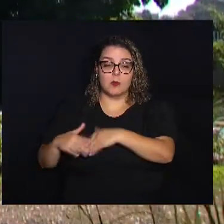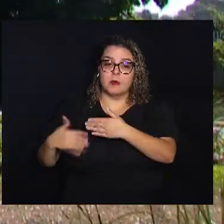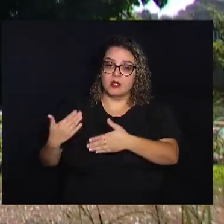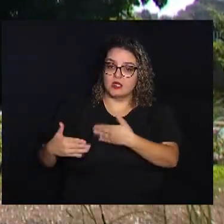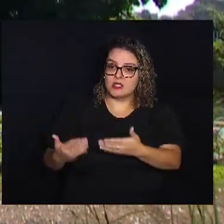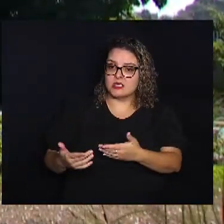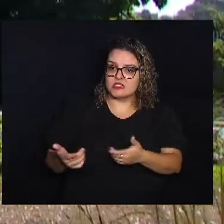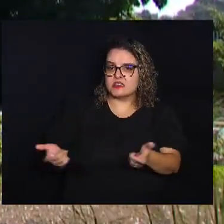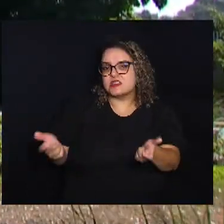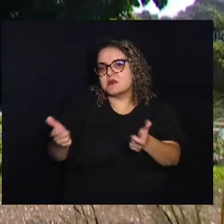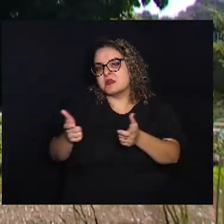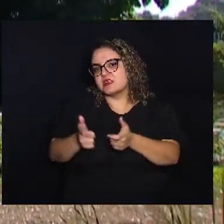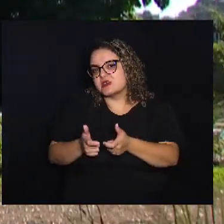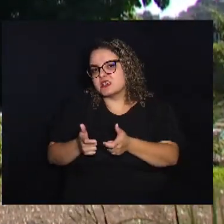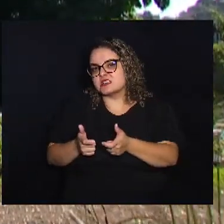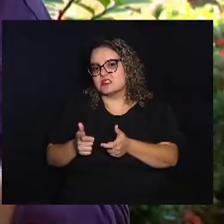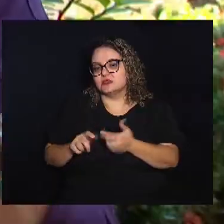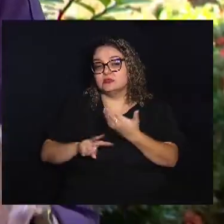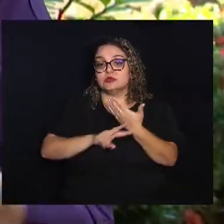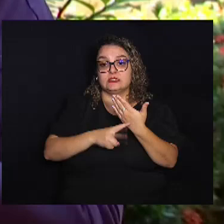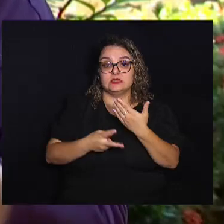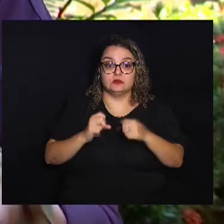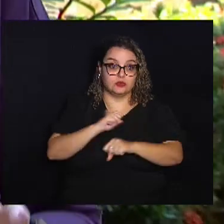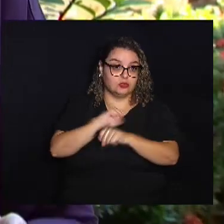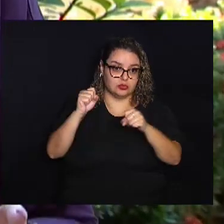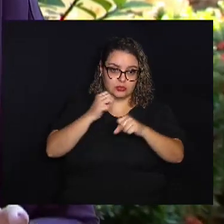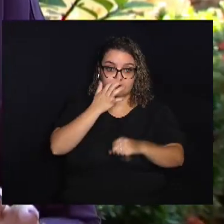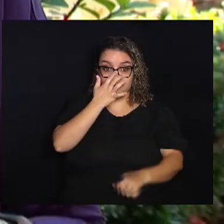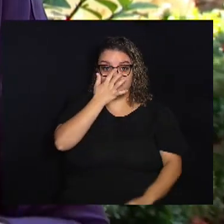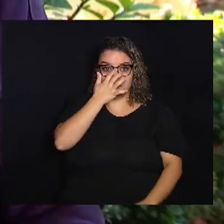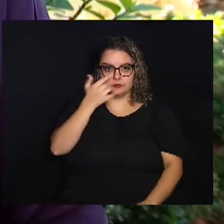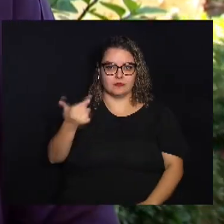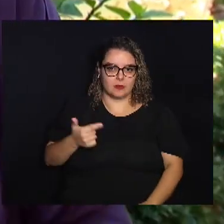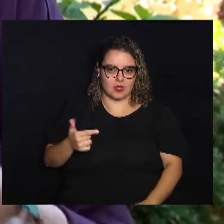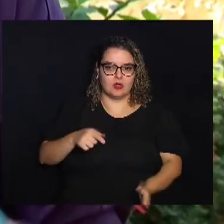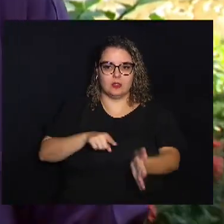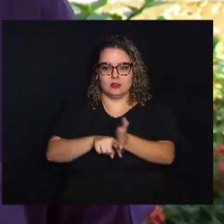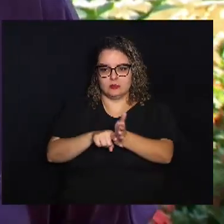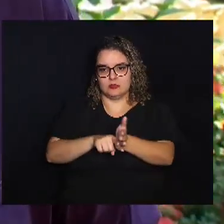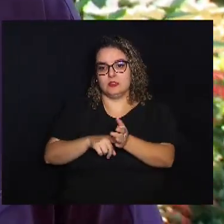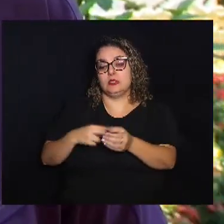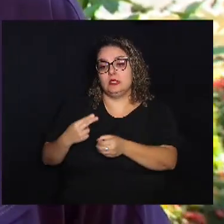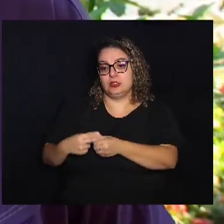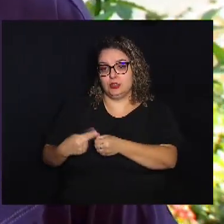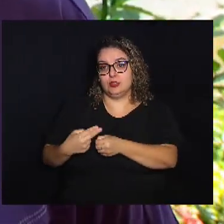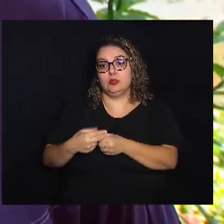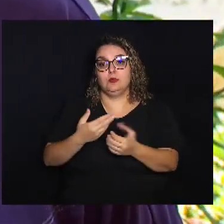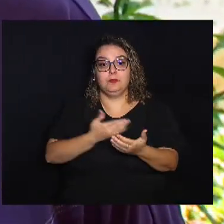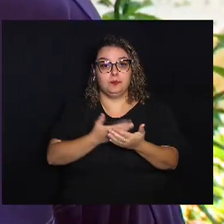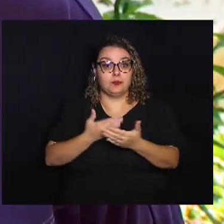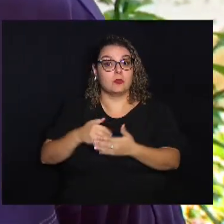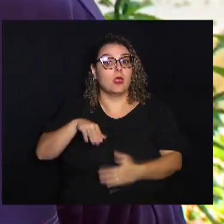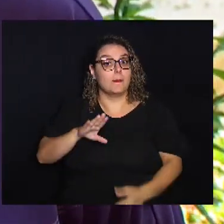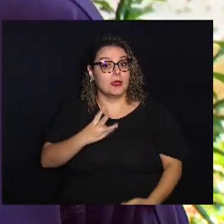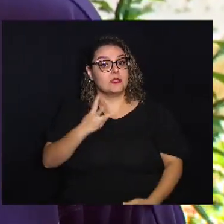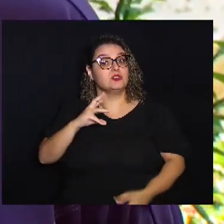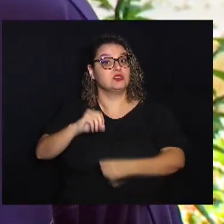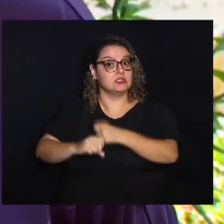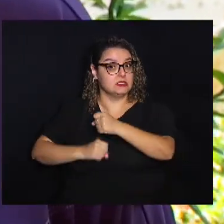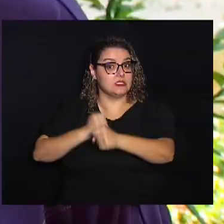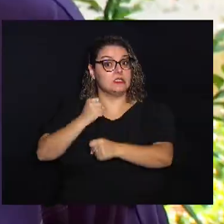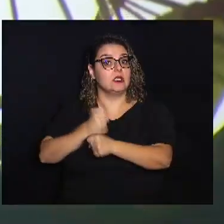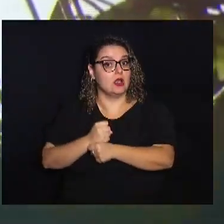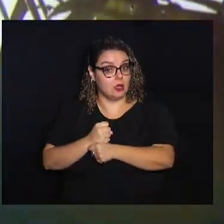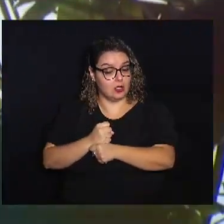minimização desses eventos extremos Ainda segundo a pesquisadora da Unicamp Que estuda há mais de 30 anos a